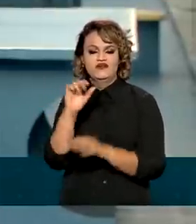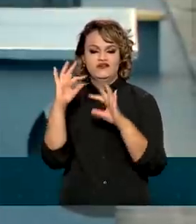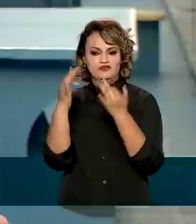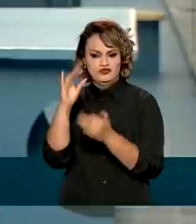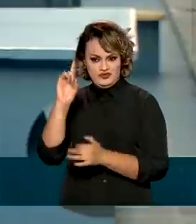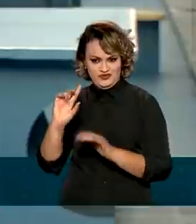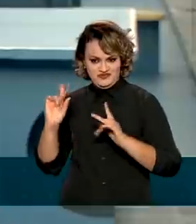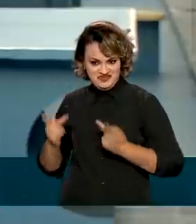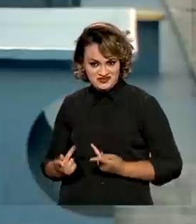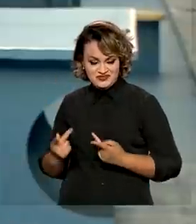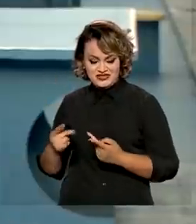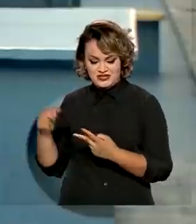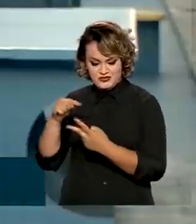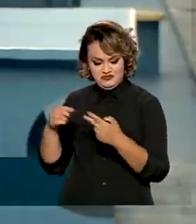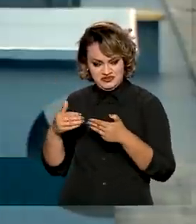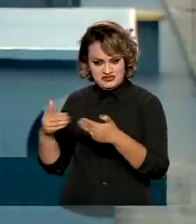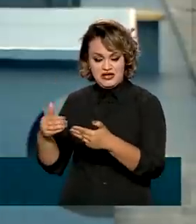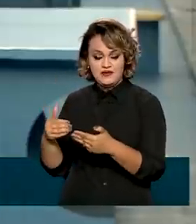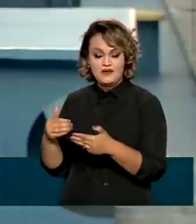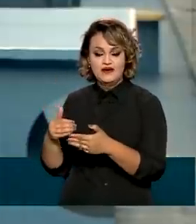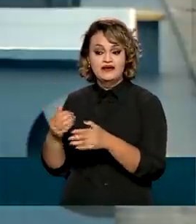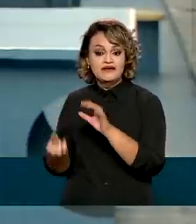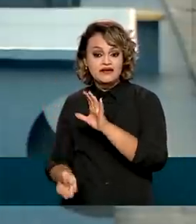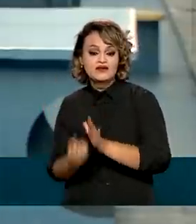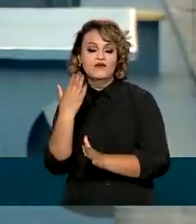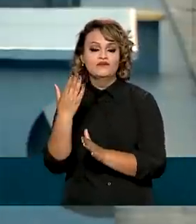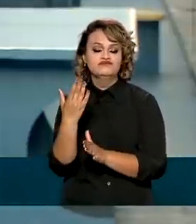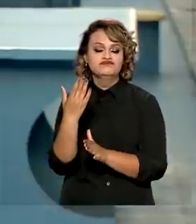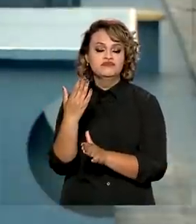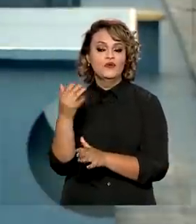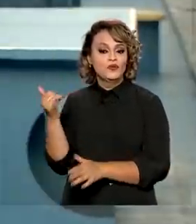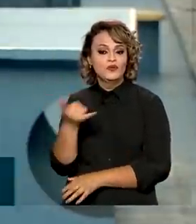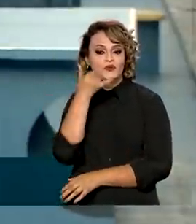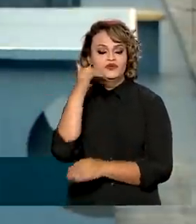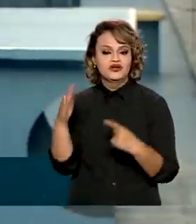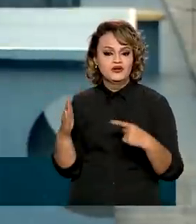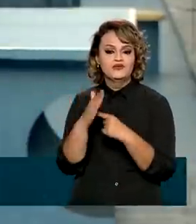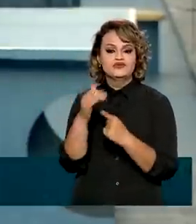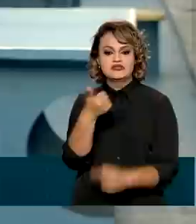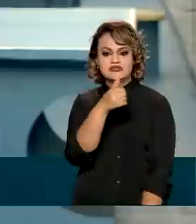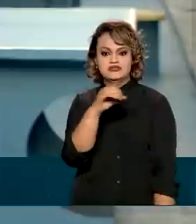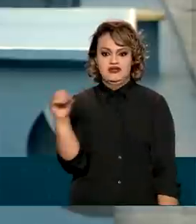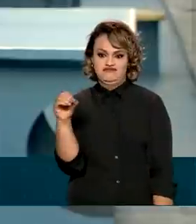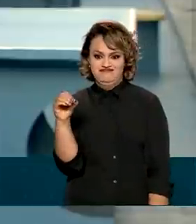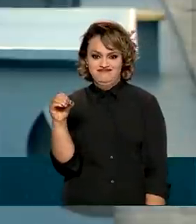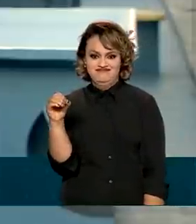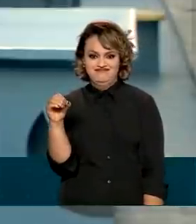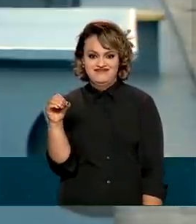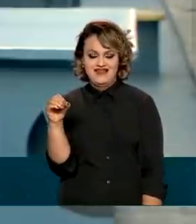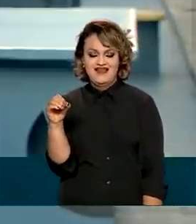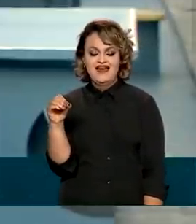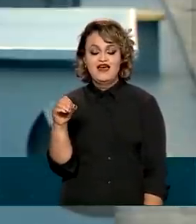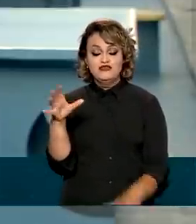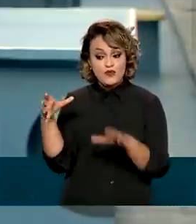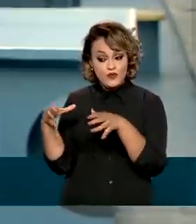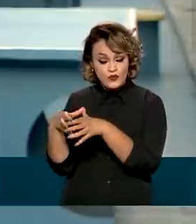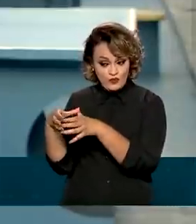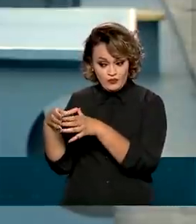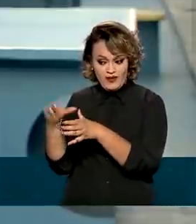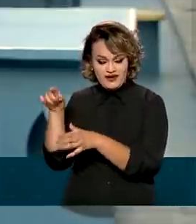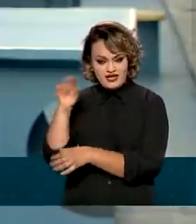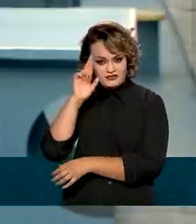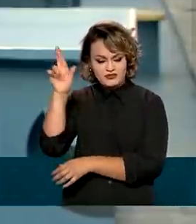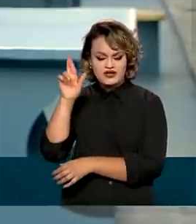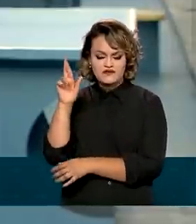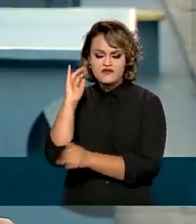Família e dos Direitos Humanos, colocou no ar um canal chamado Disque 100 Brasil na Escola. Uma equipe recebe informações